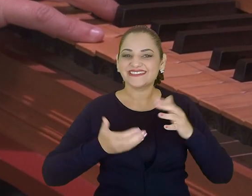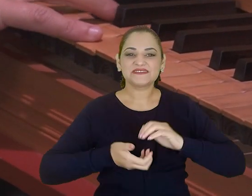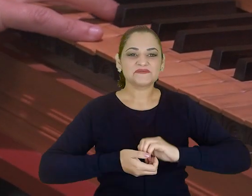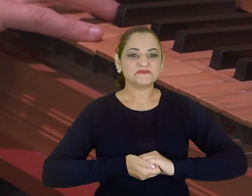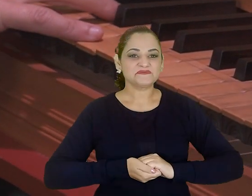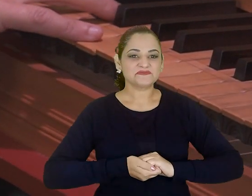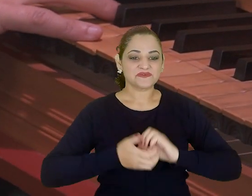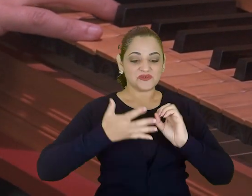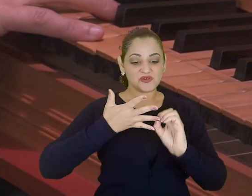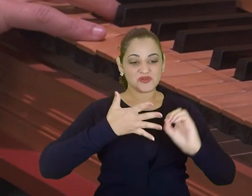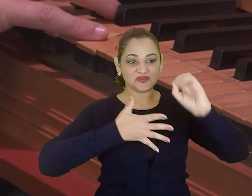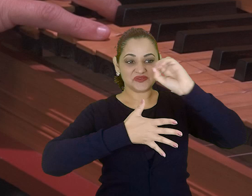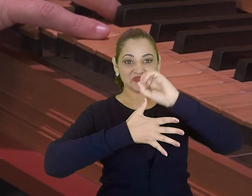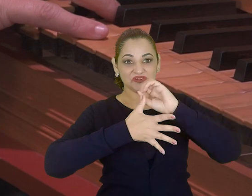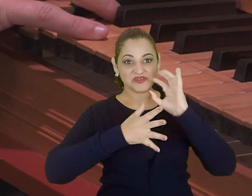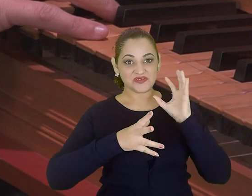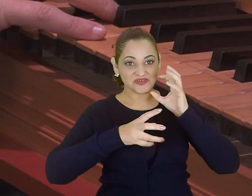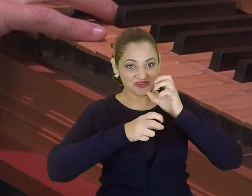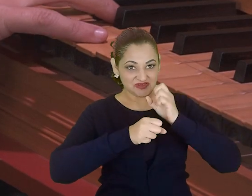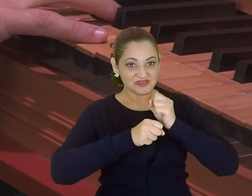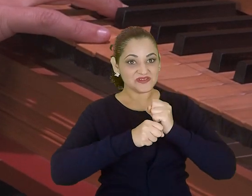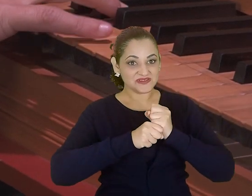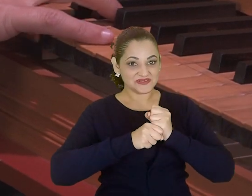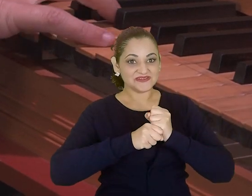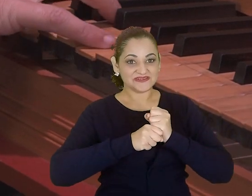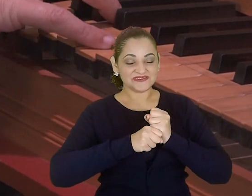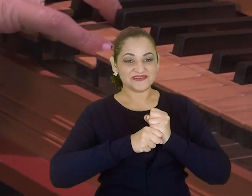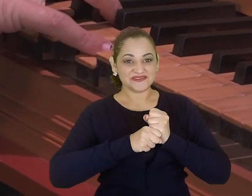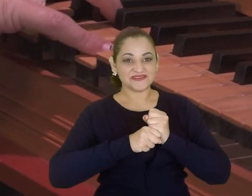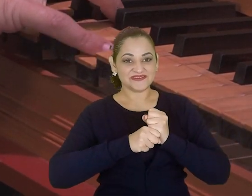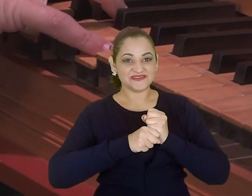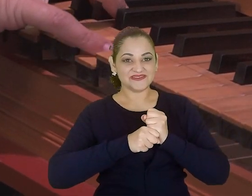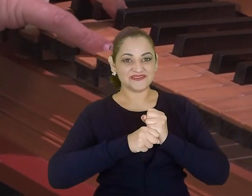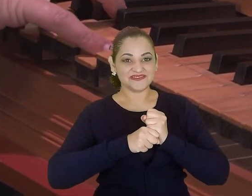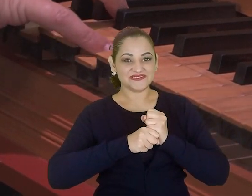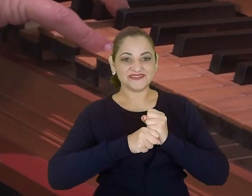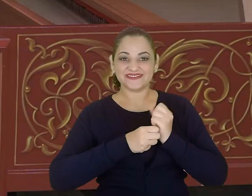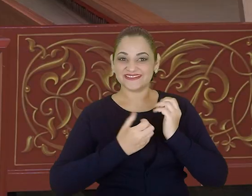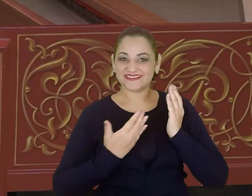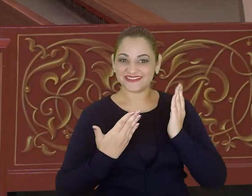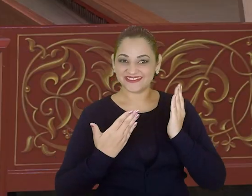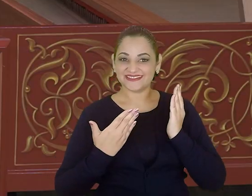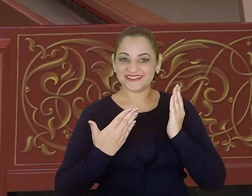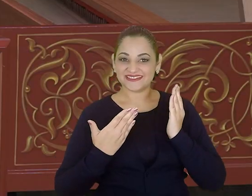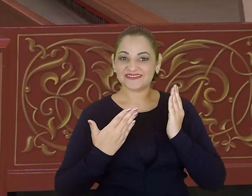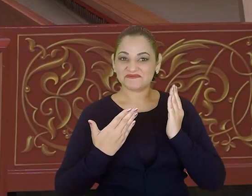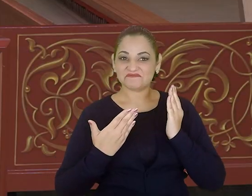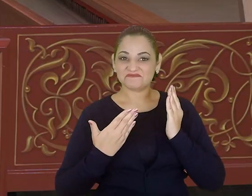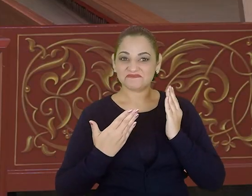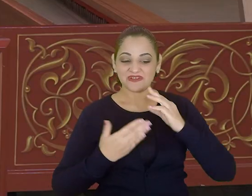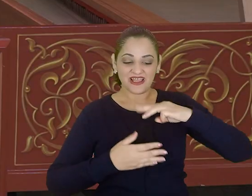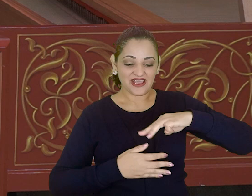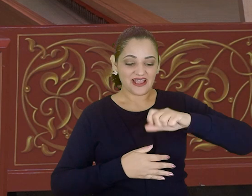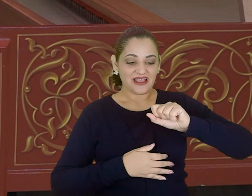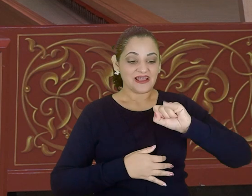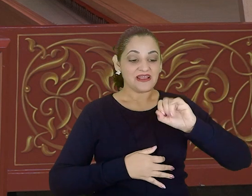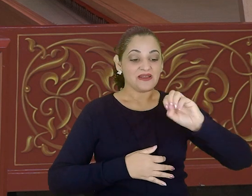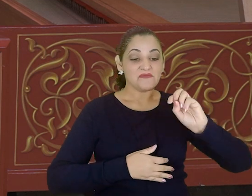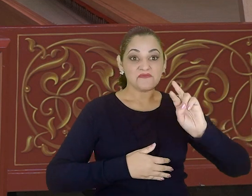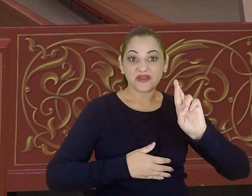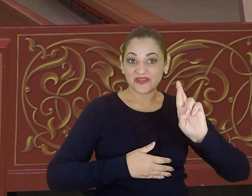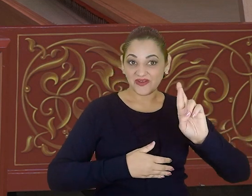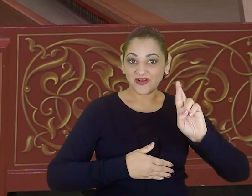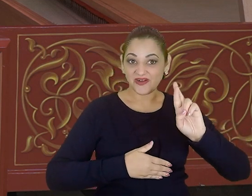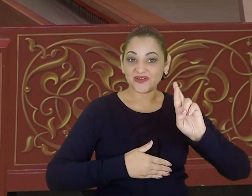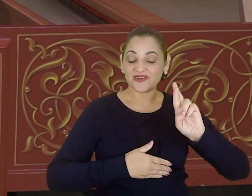maior, um acorde maior,